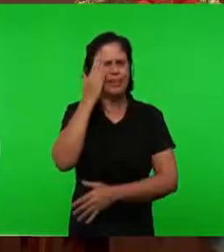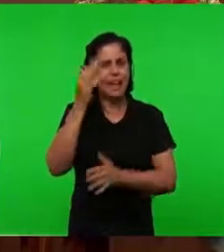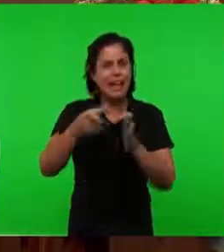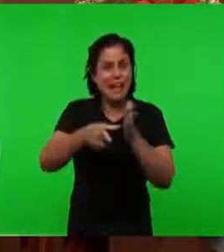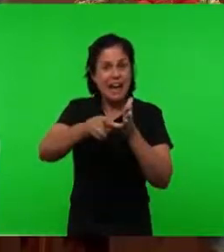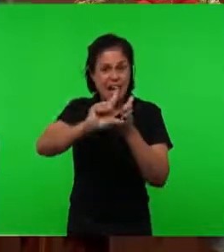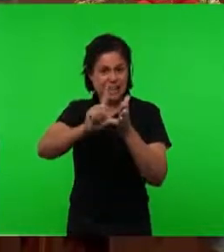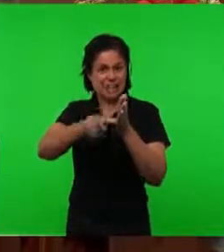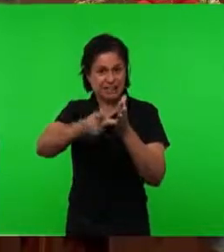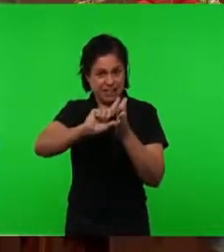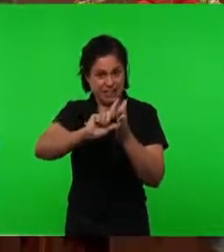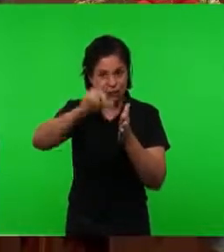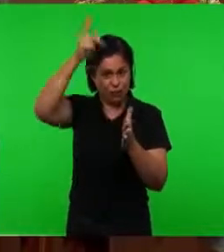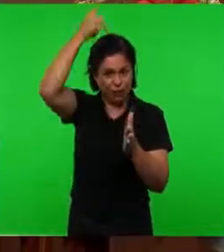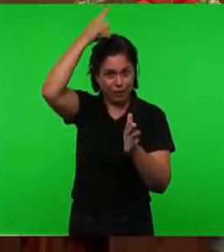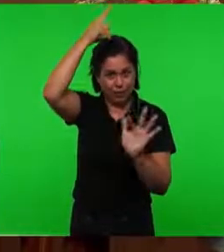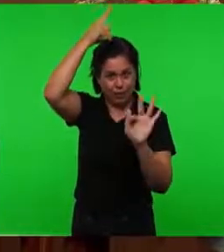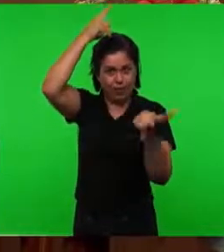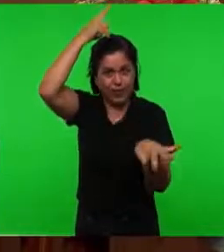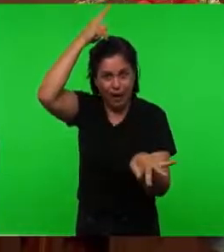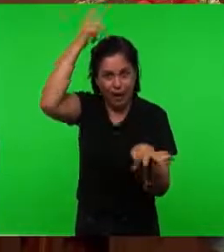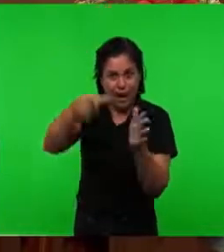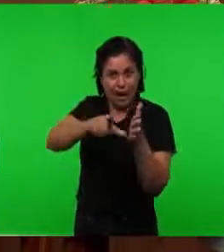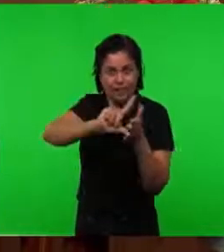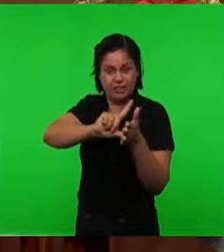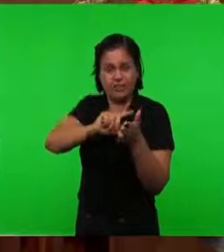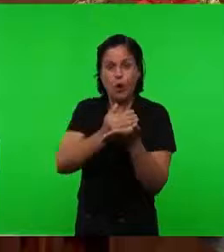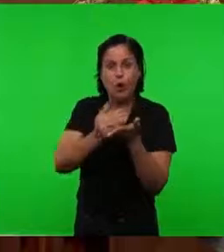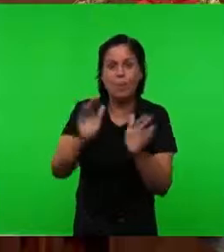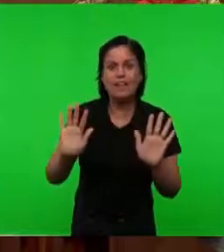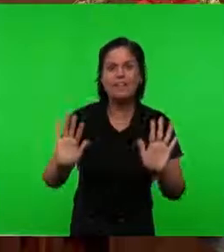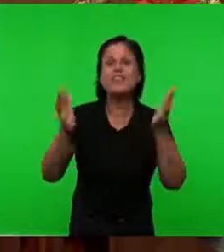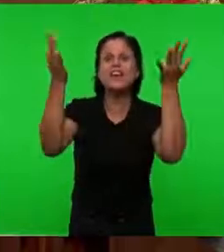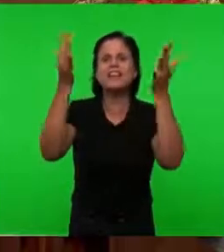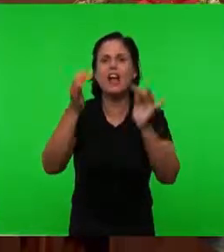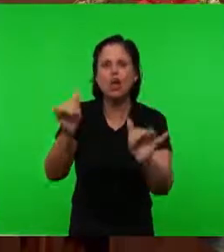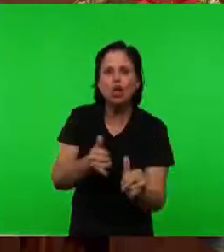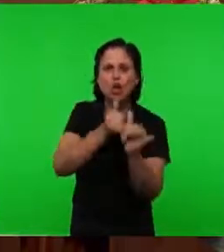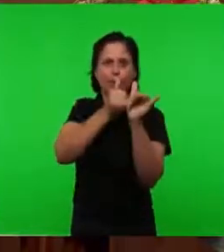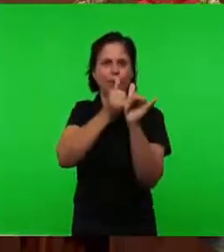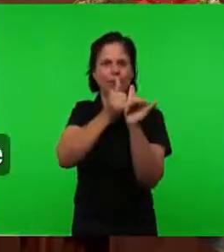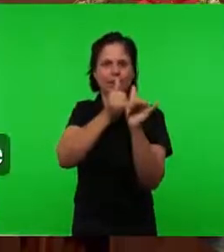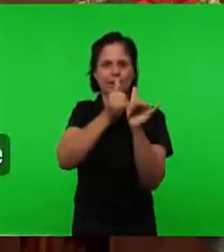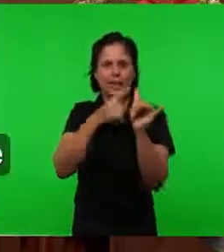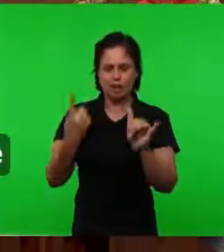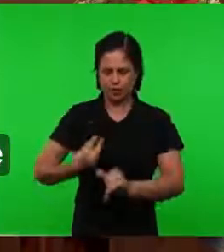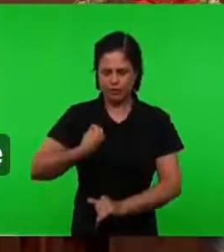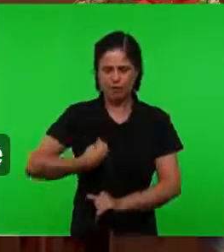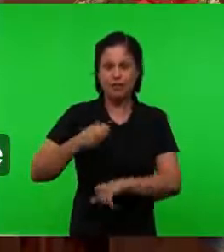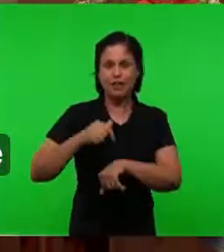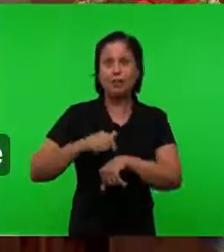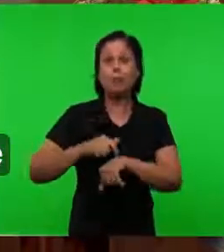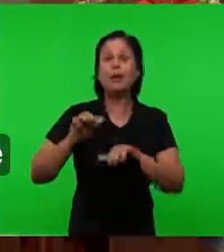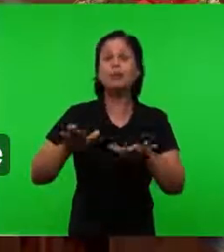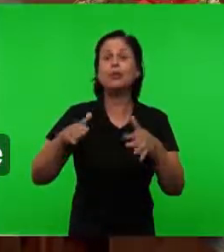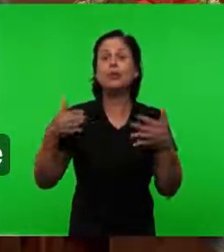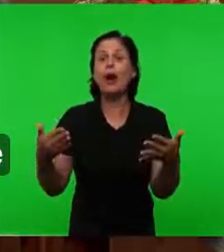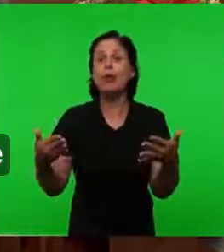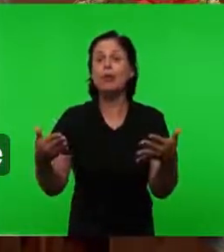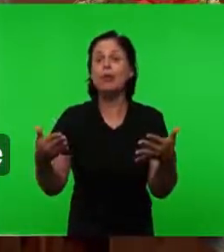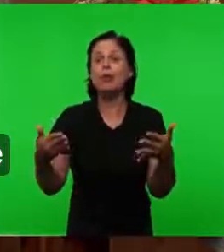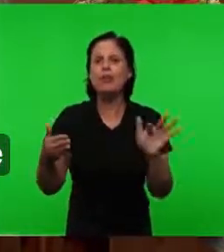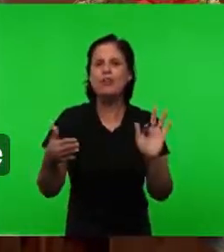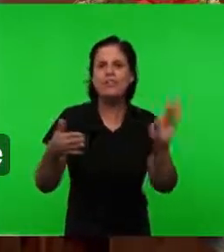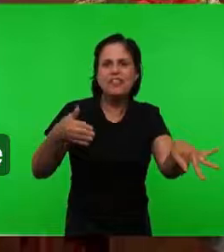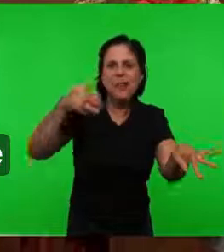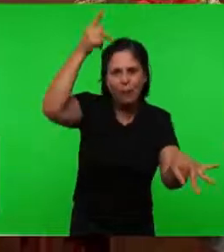Pentecostes Começam As trombetas E nós Podemos dizer Que o momento Que estamos vivendo É o momento Entre O final